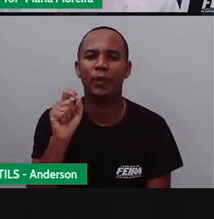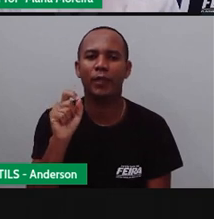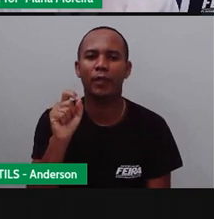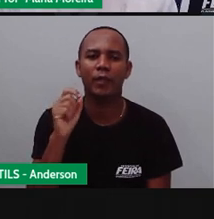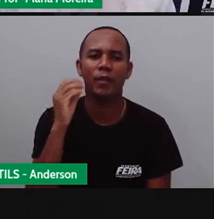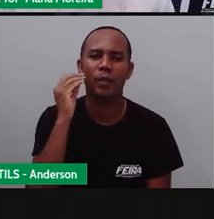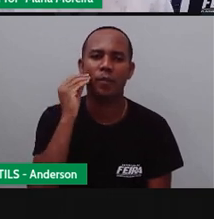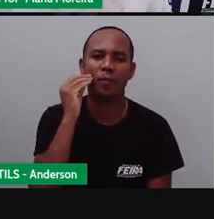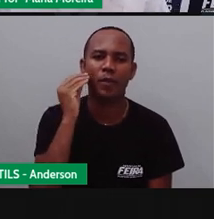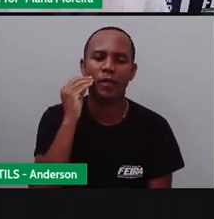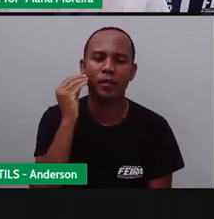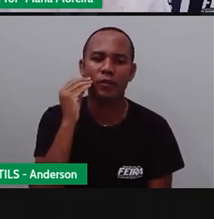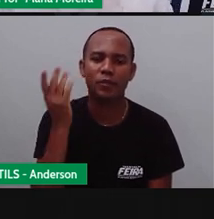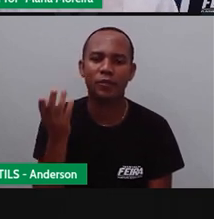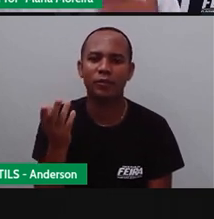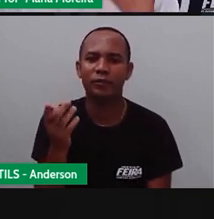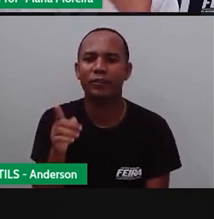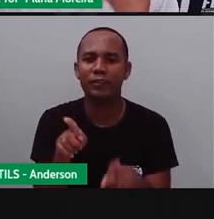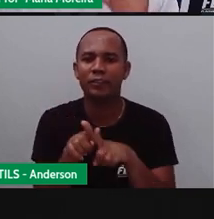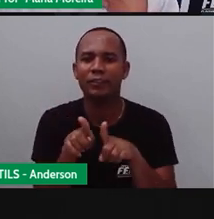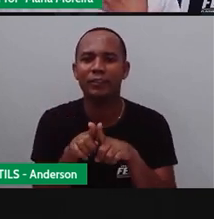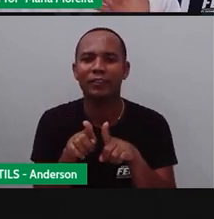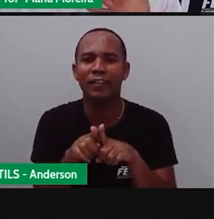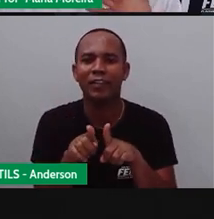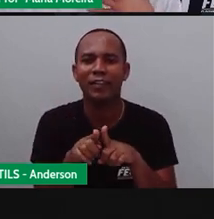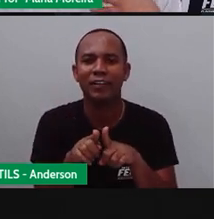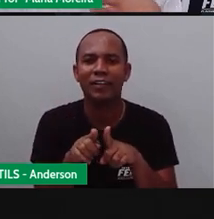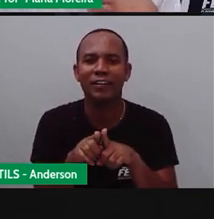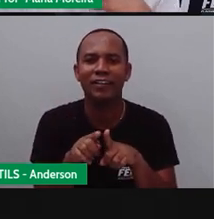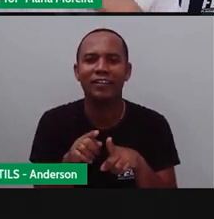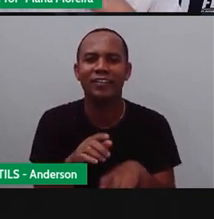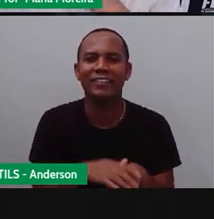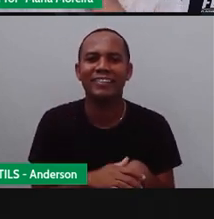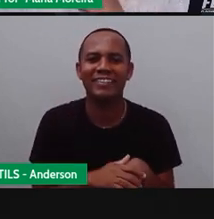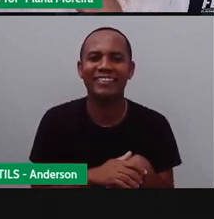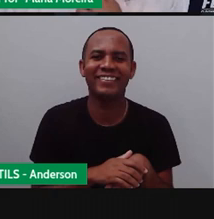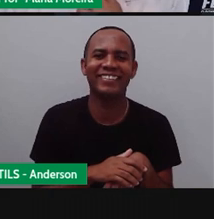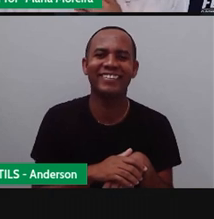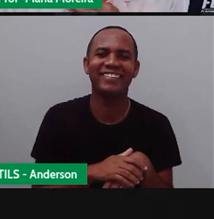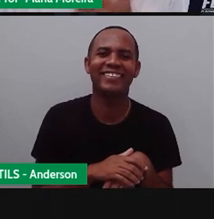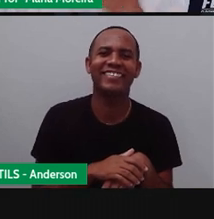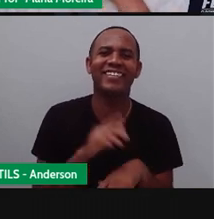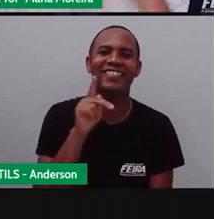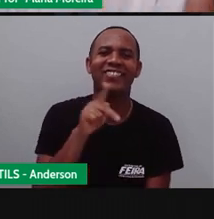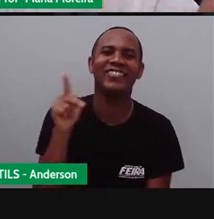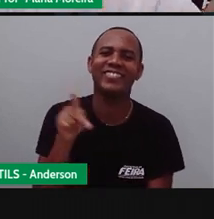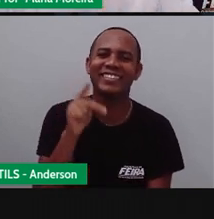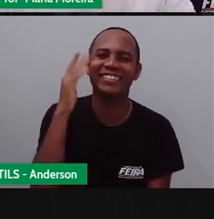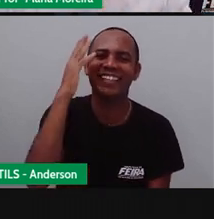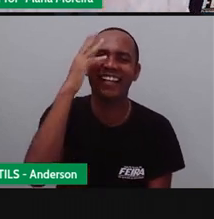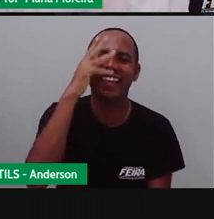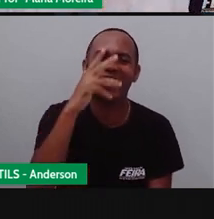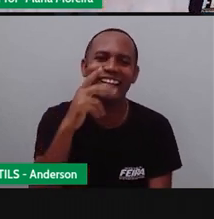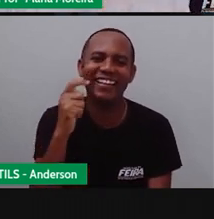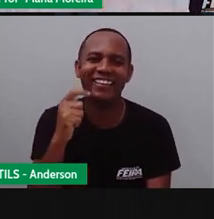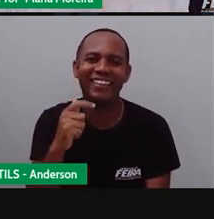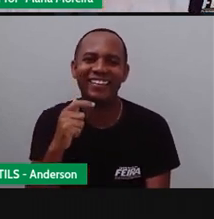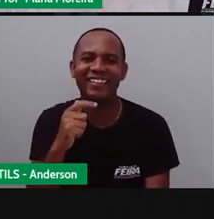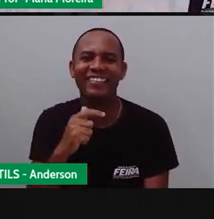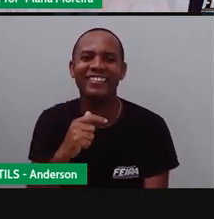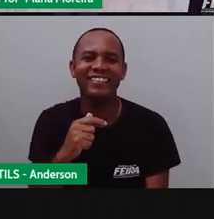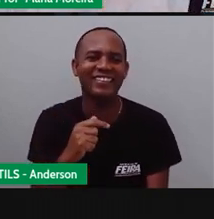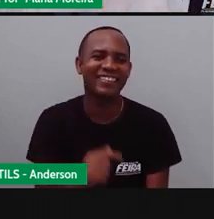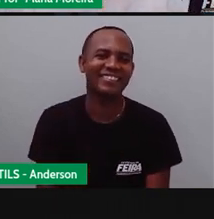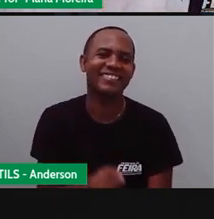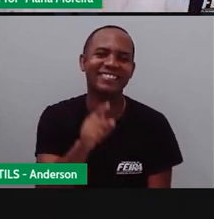Parque Brasil. E desculpa, Anderson, você é linda, professora. Obrigada, Pedro. Um beijo pra você, um beijo pra